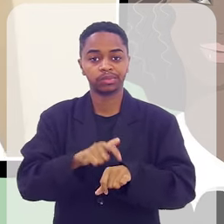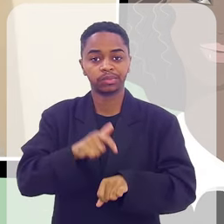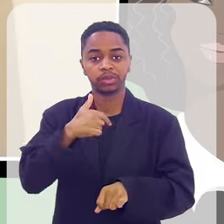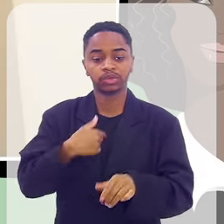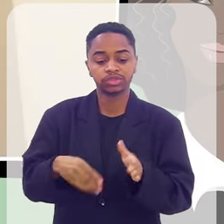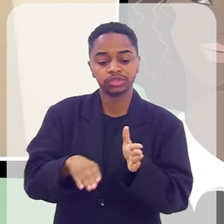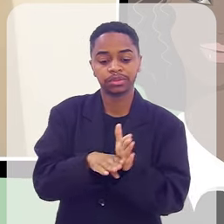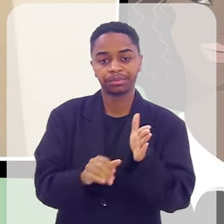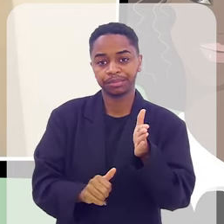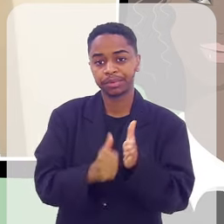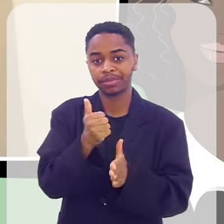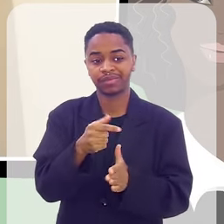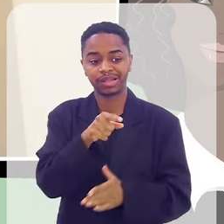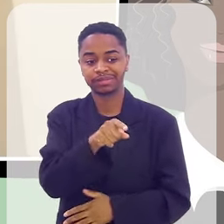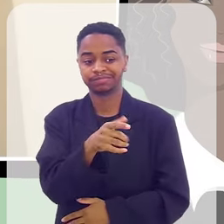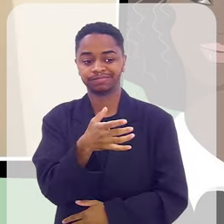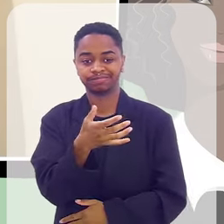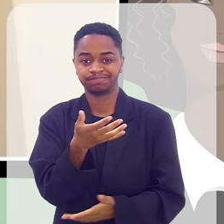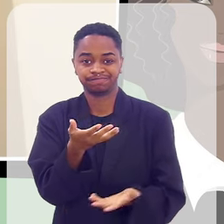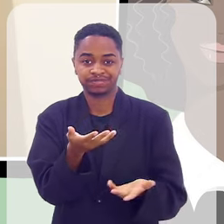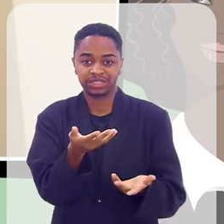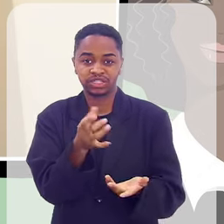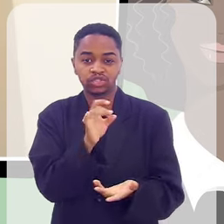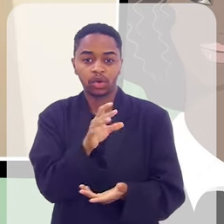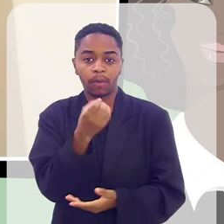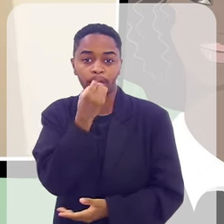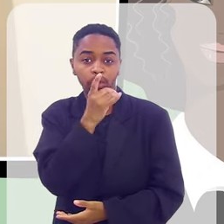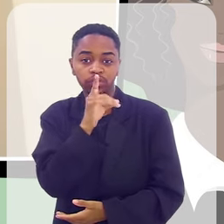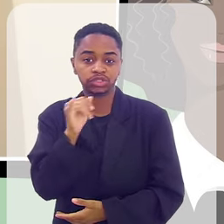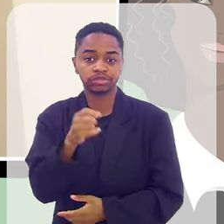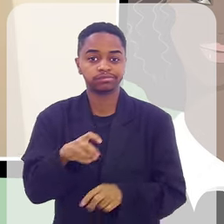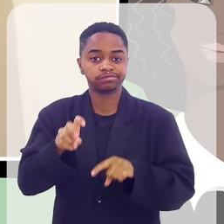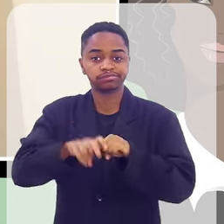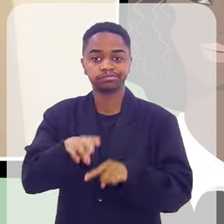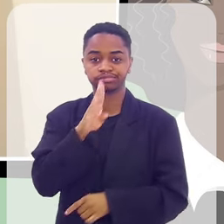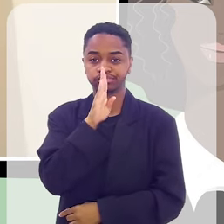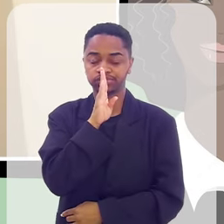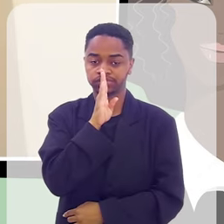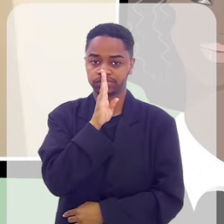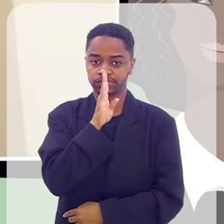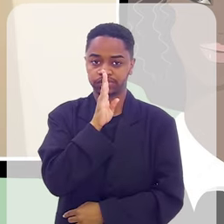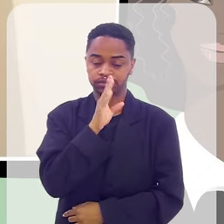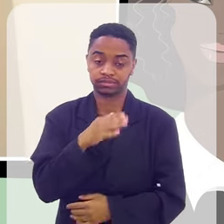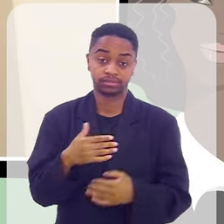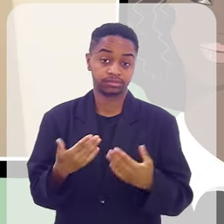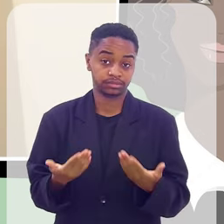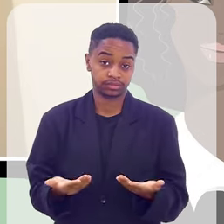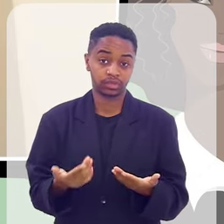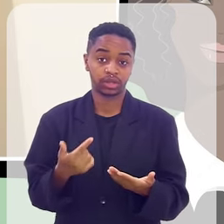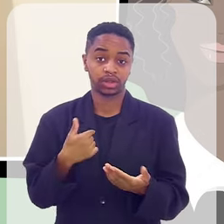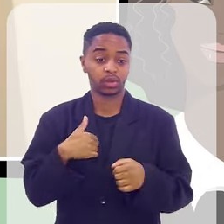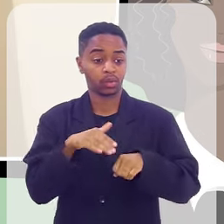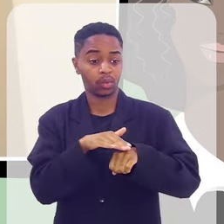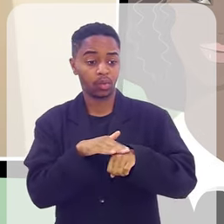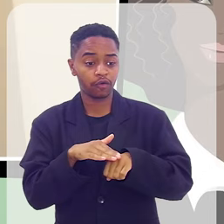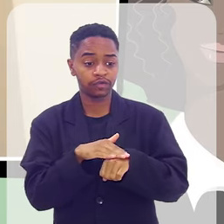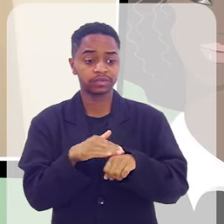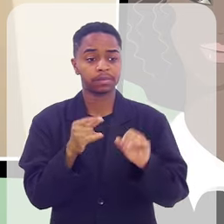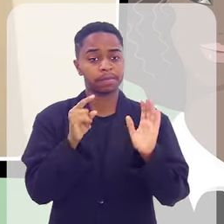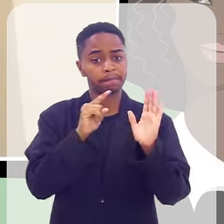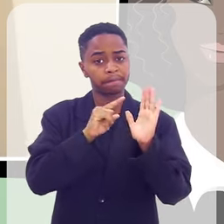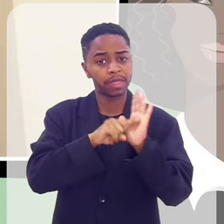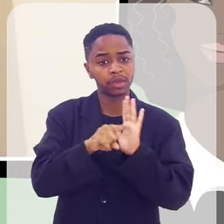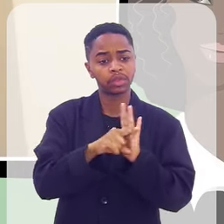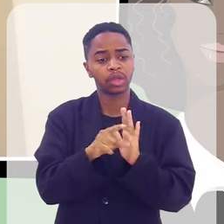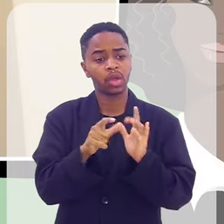quando eu cheguei lá, a primeira vez para conversar com ela, ela não, só era bom dia e sentava, ficava quieta. Aí, eu começava a conversar com